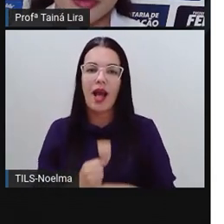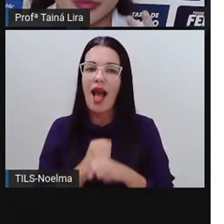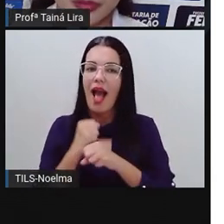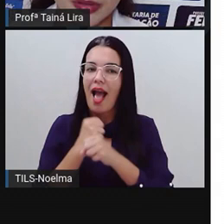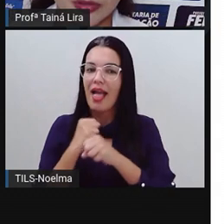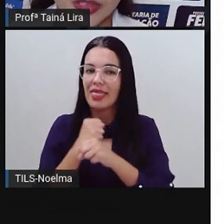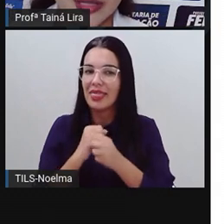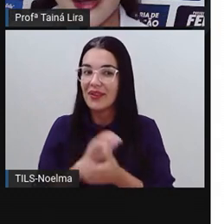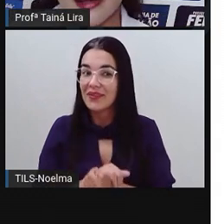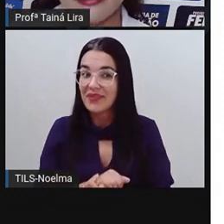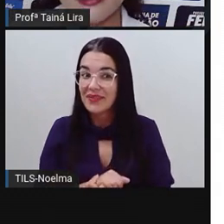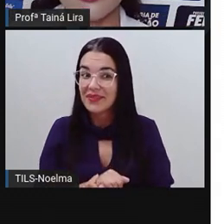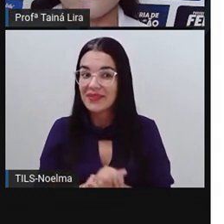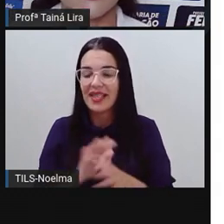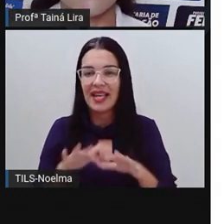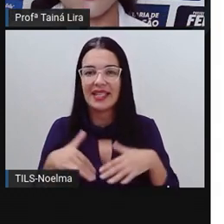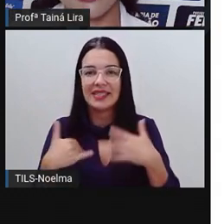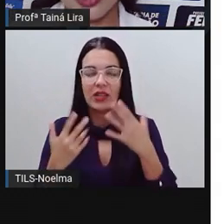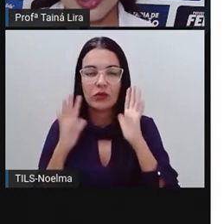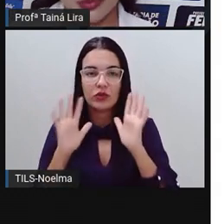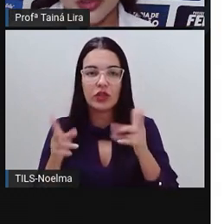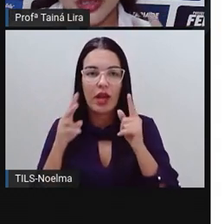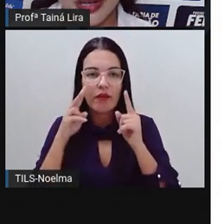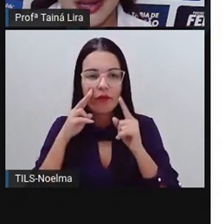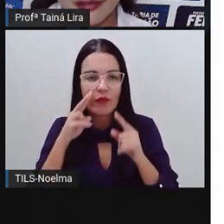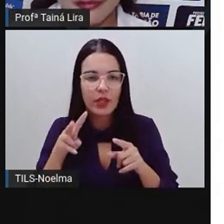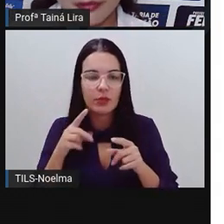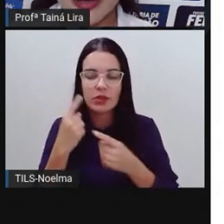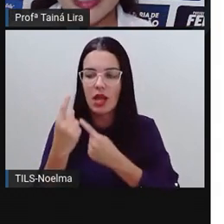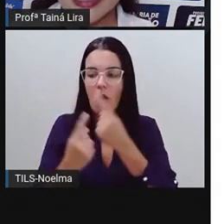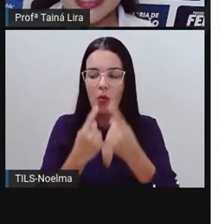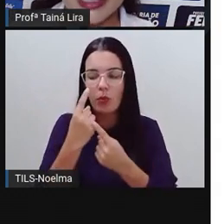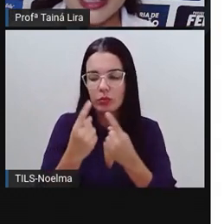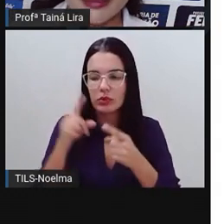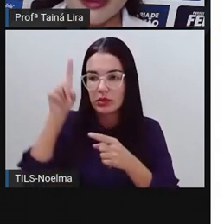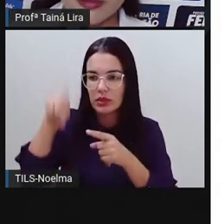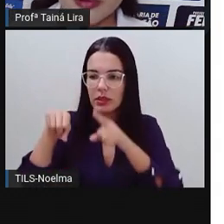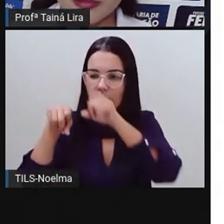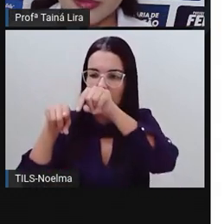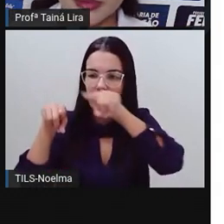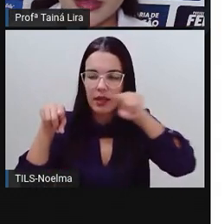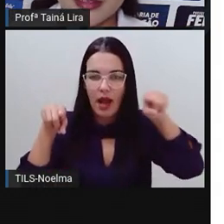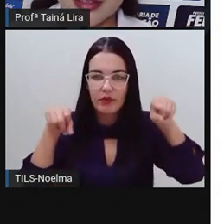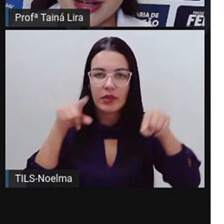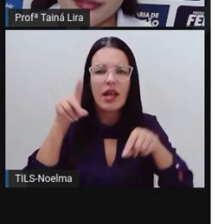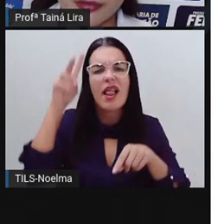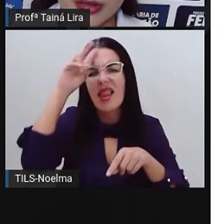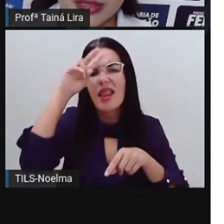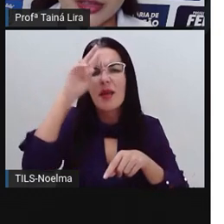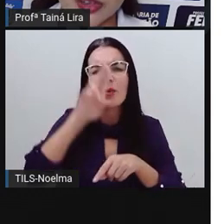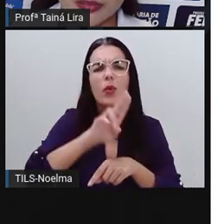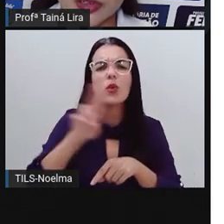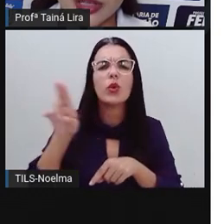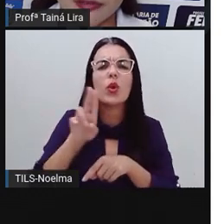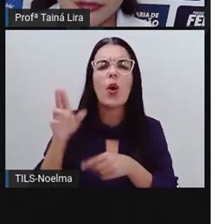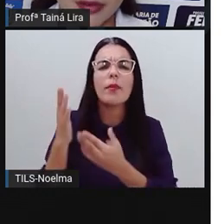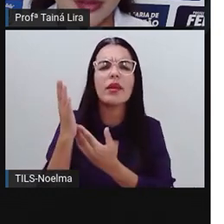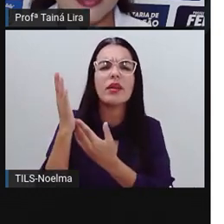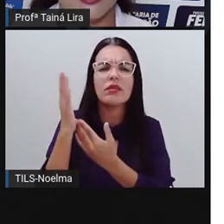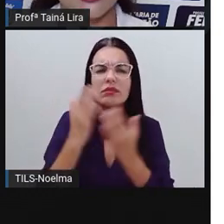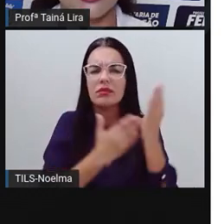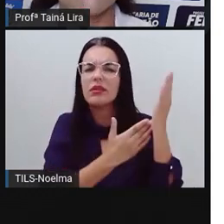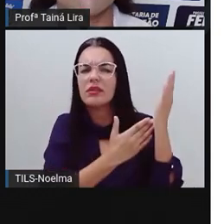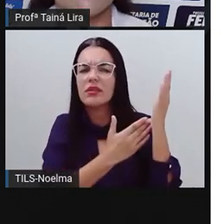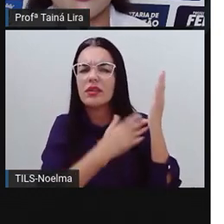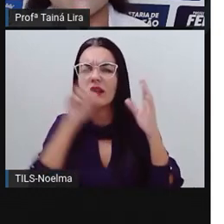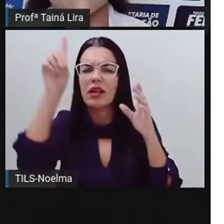trabalhamos um pouquinho de gráfico, vimos alguns tipos de gráfico, quem lembra como é o nome desse gráfico aqui, que tipo de gráfico é